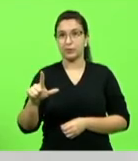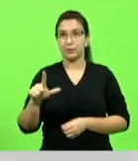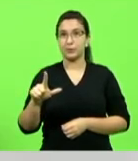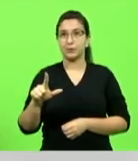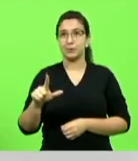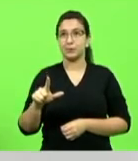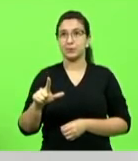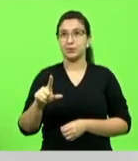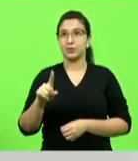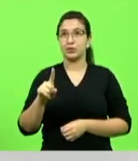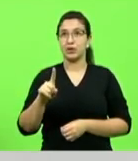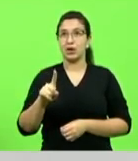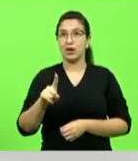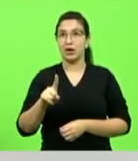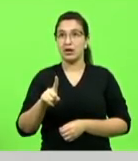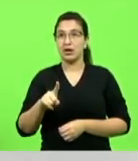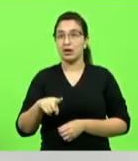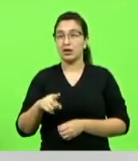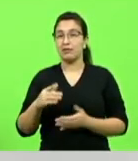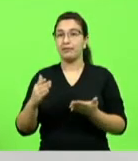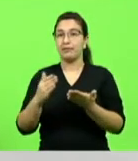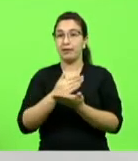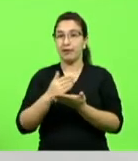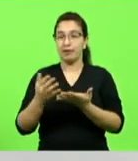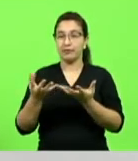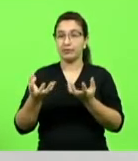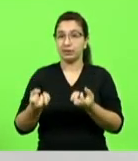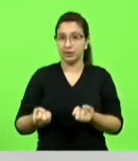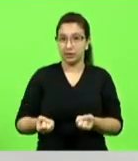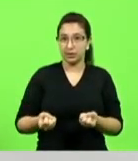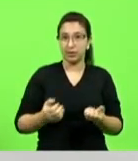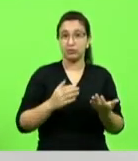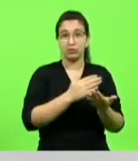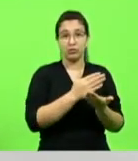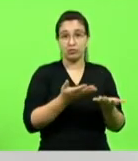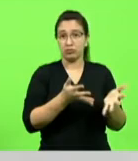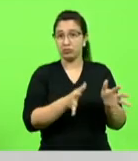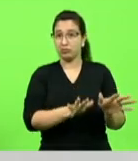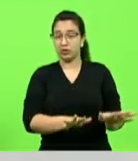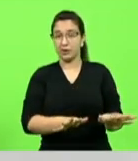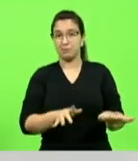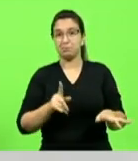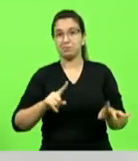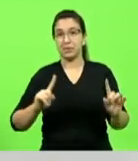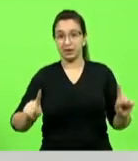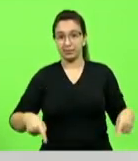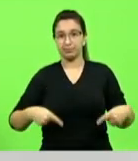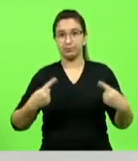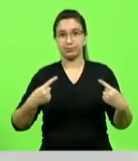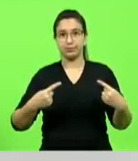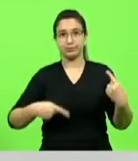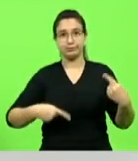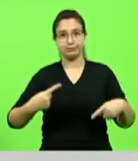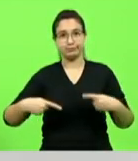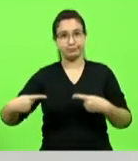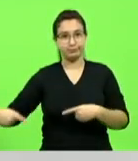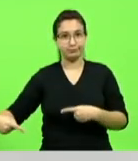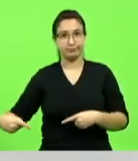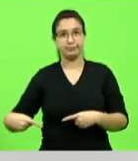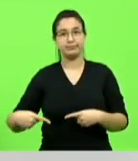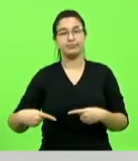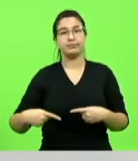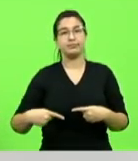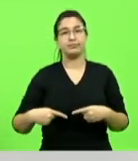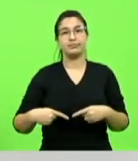seria adotada por um segundo ele por outros não o que é acabar acarretando numa concorrência